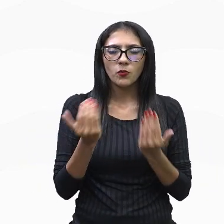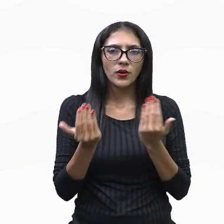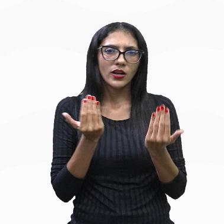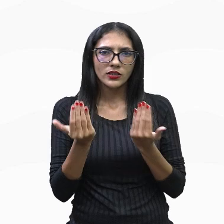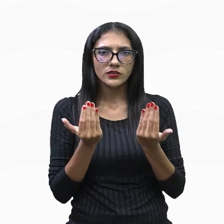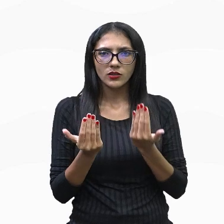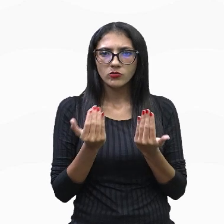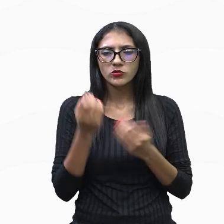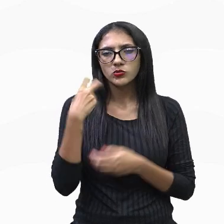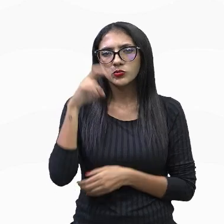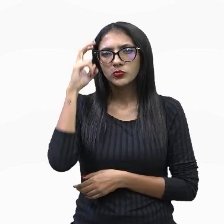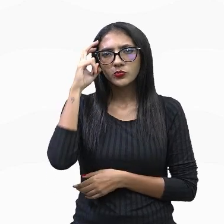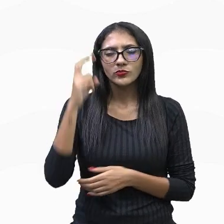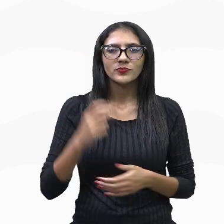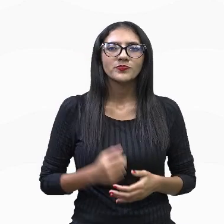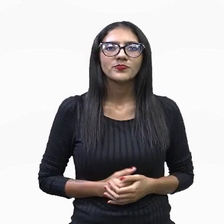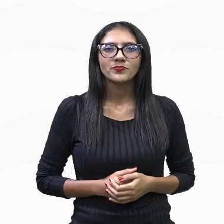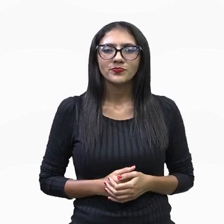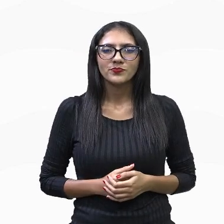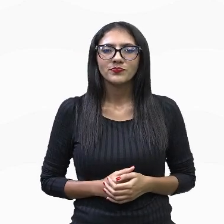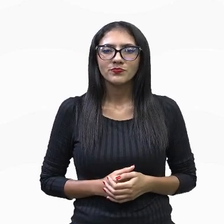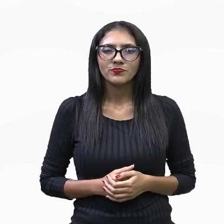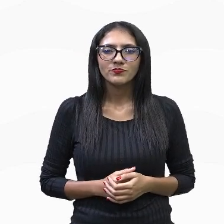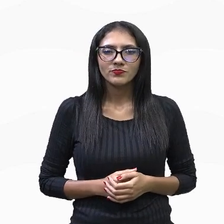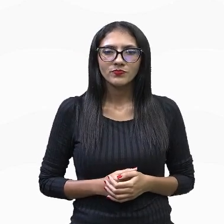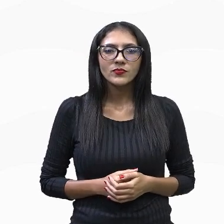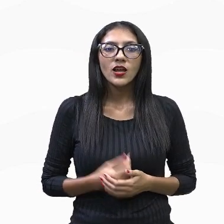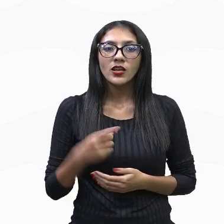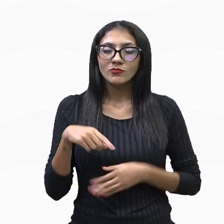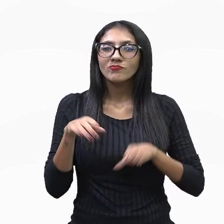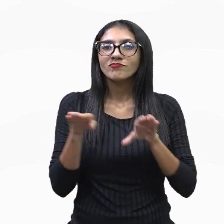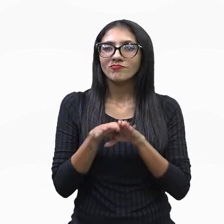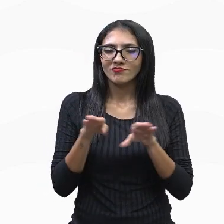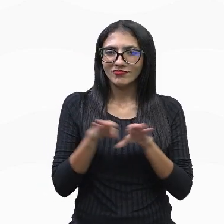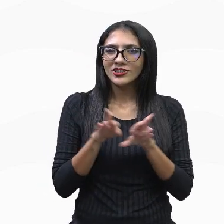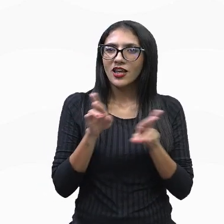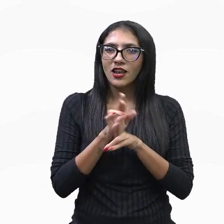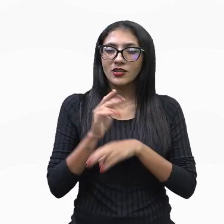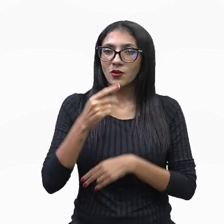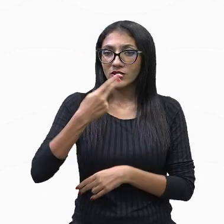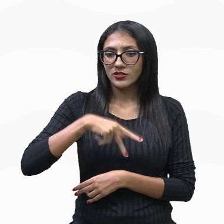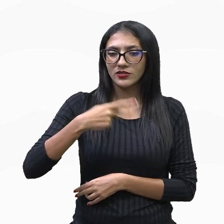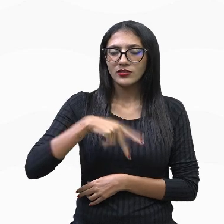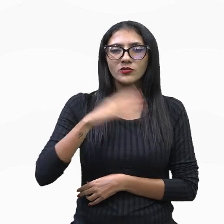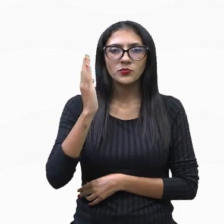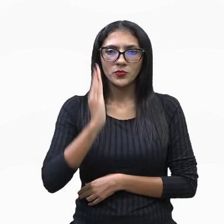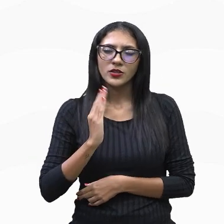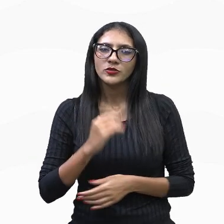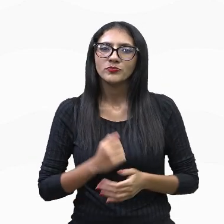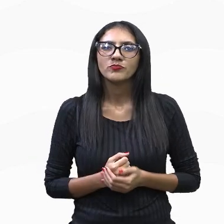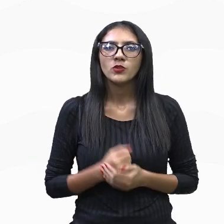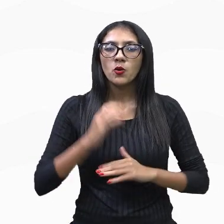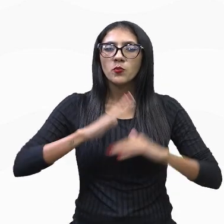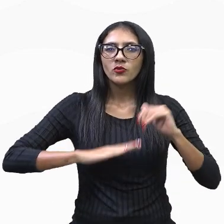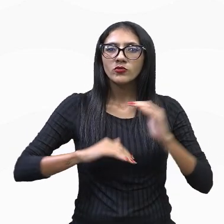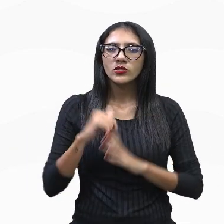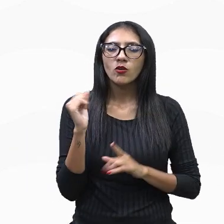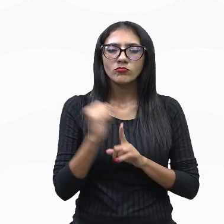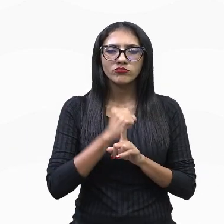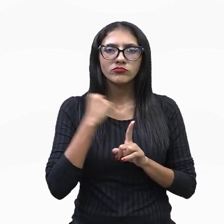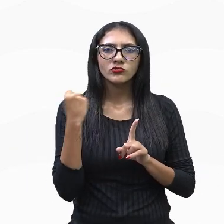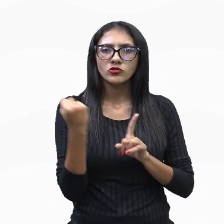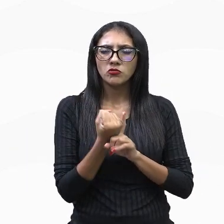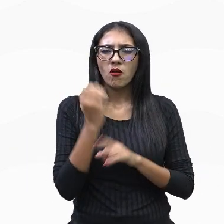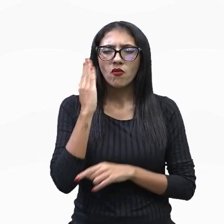Tá bom? E Franz Boas, ele faz escola aqui no Brasil também. Por exemplo, um sociólogo, antropólogo cultural bem